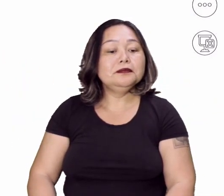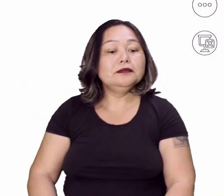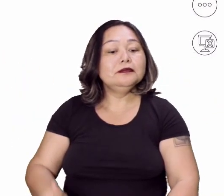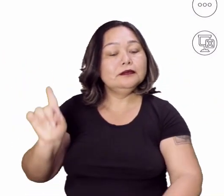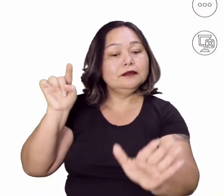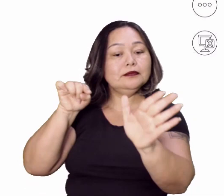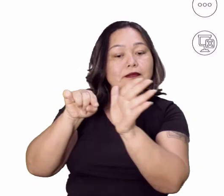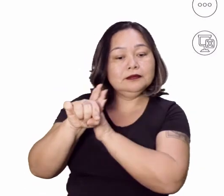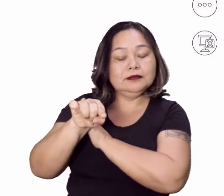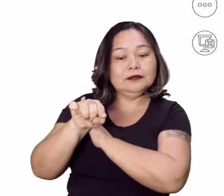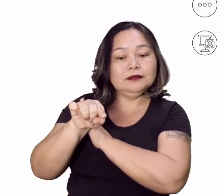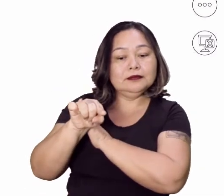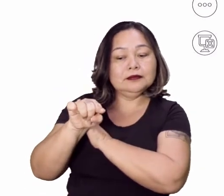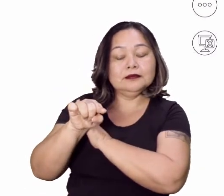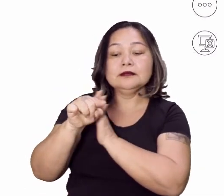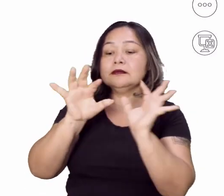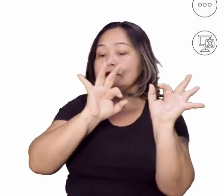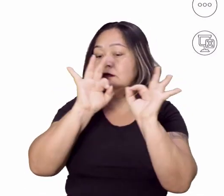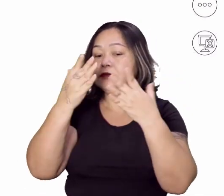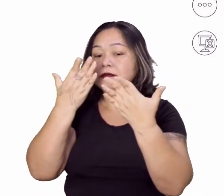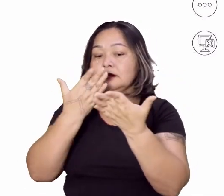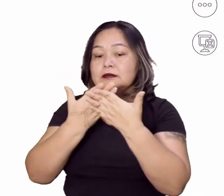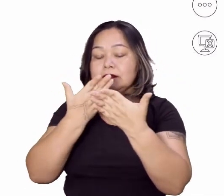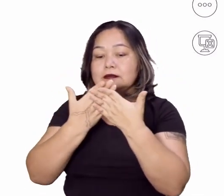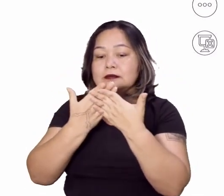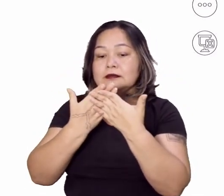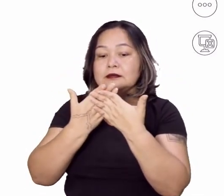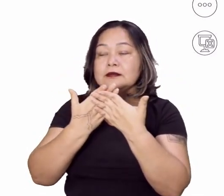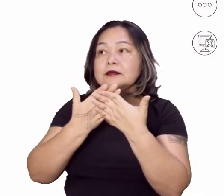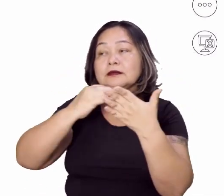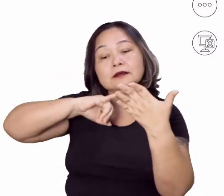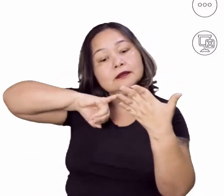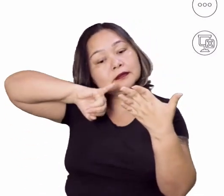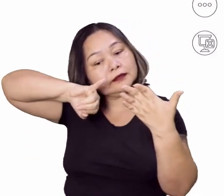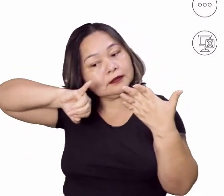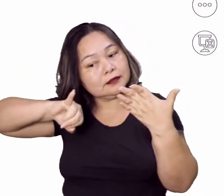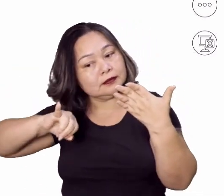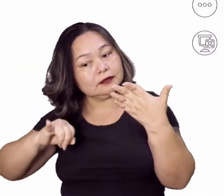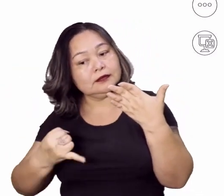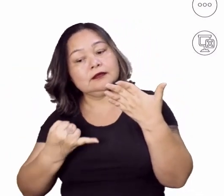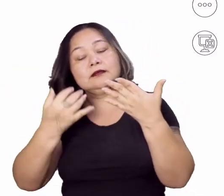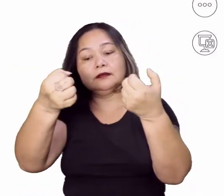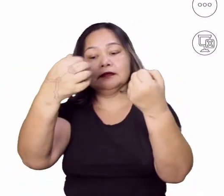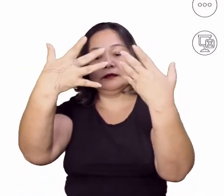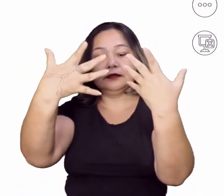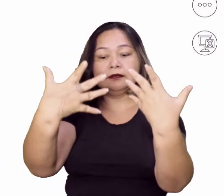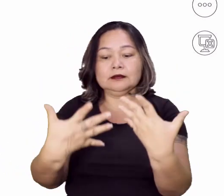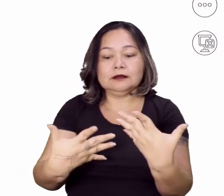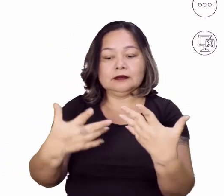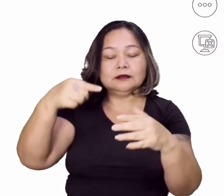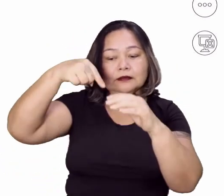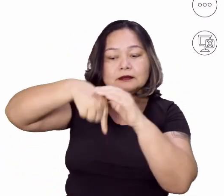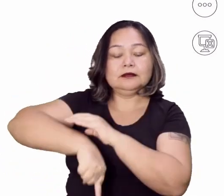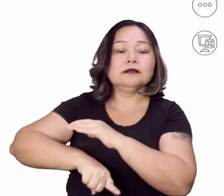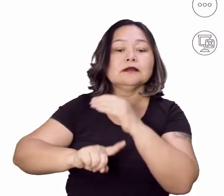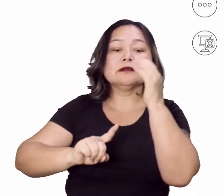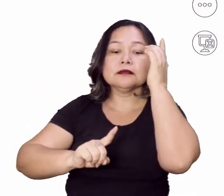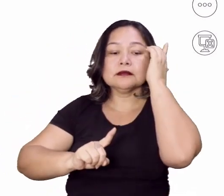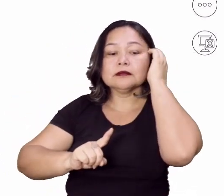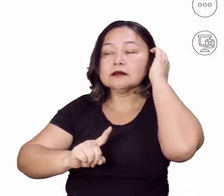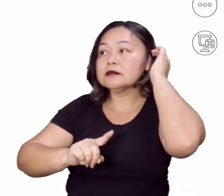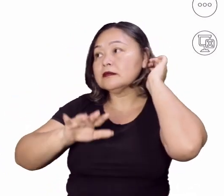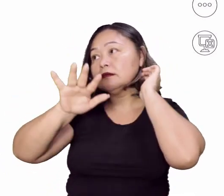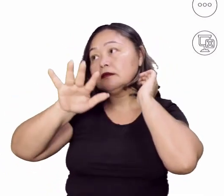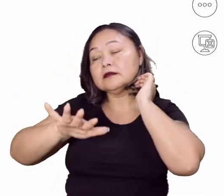Essa pergunta, gente, ela não estava na aula. Então, eu vou aproveitar aqui a pergunta para explicar um pouco mais. Eu gosto de fazer isso.